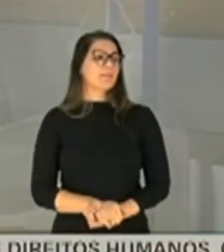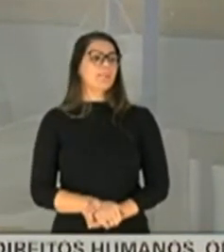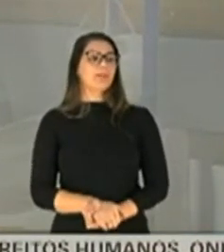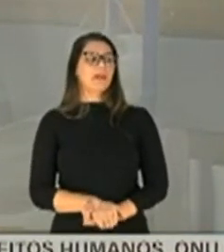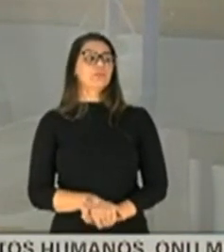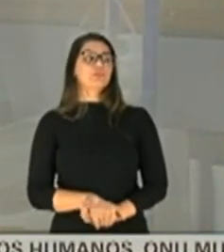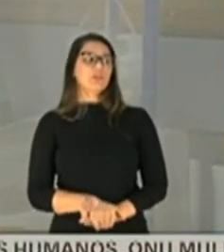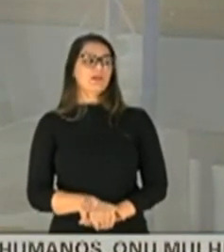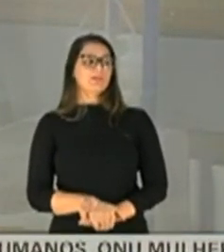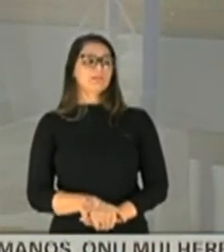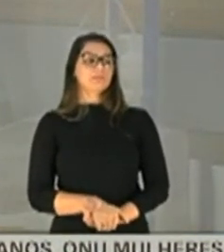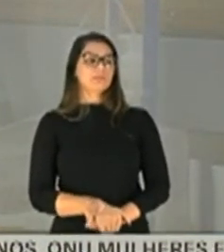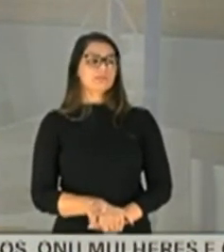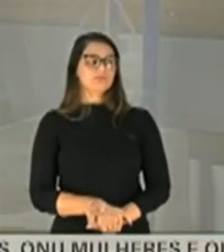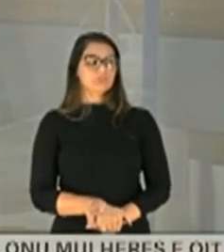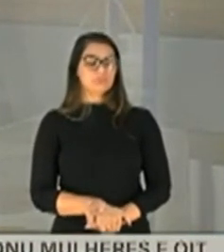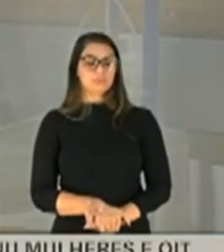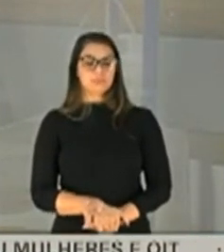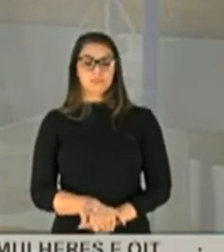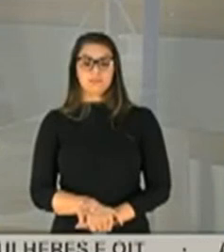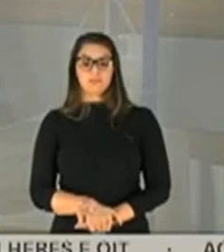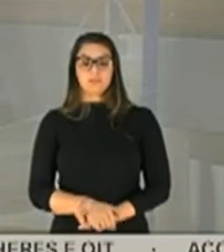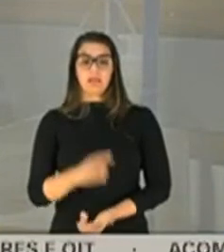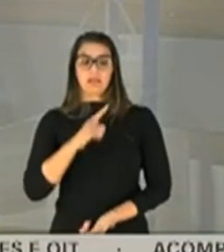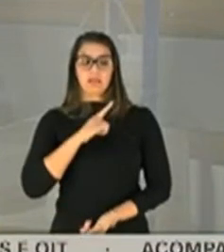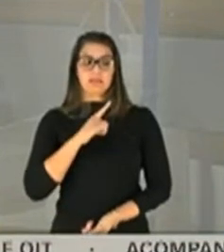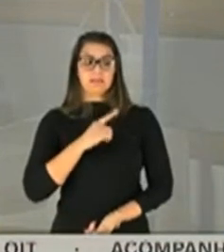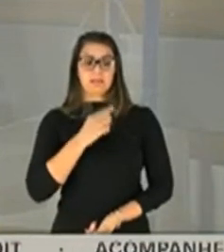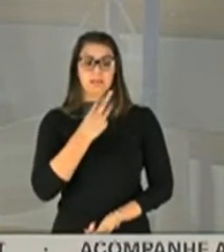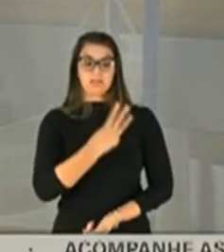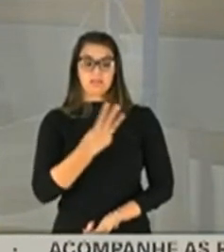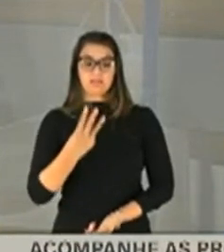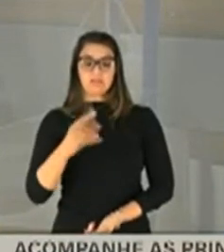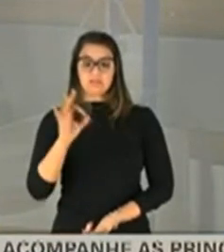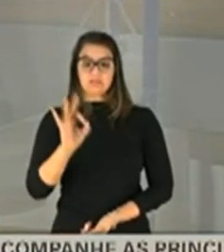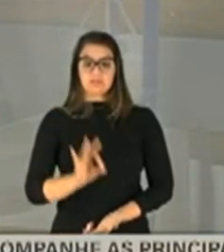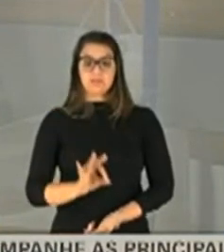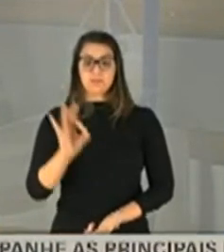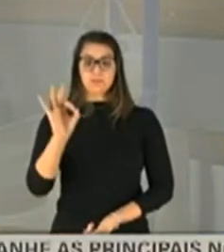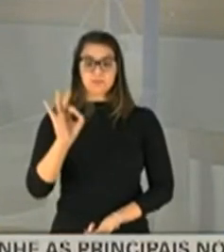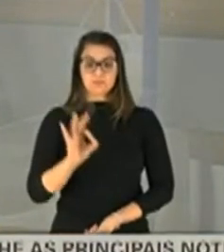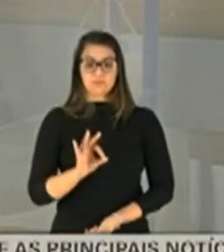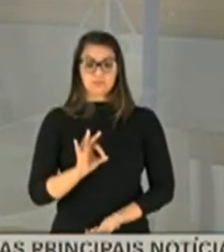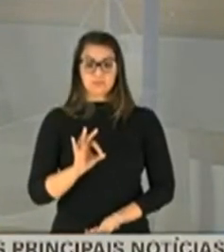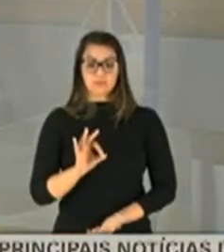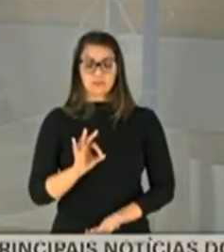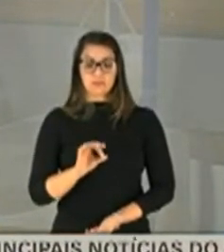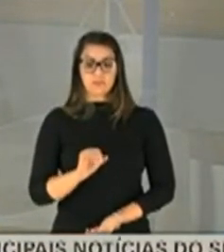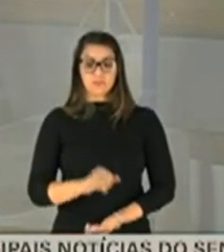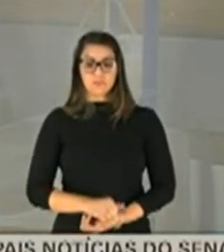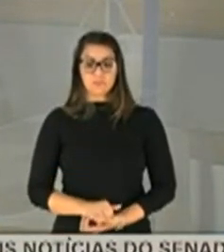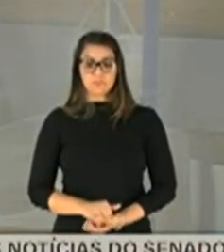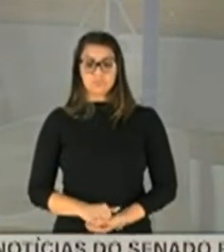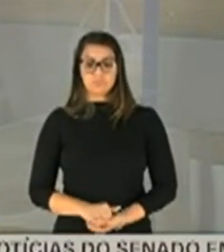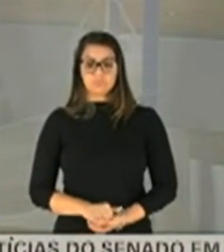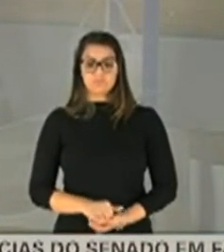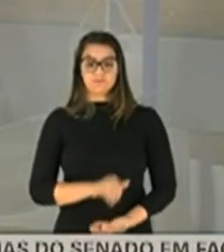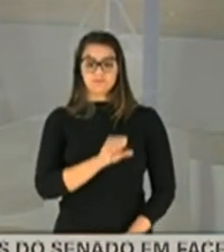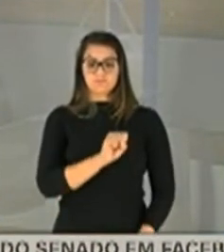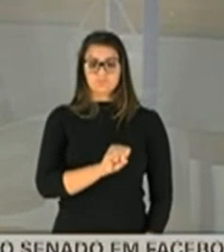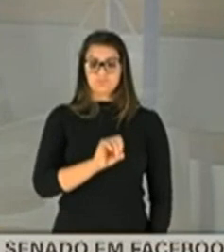você tem aí 33% que vê como o